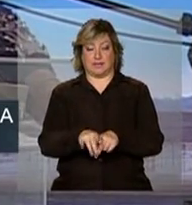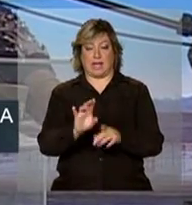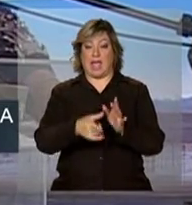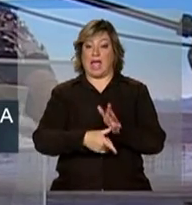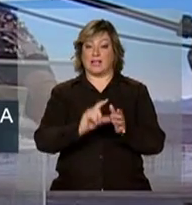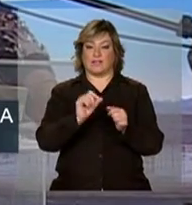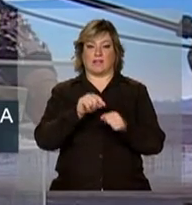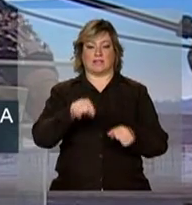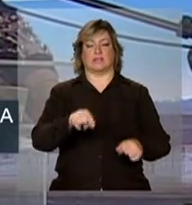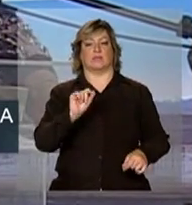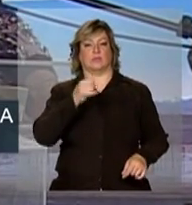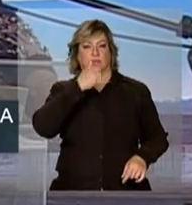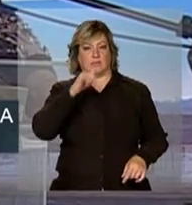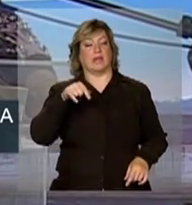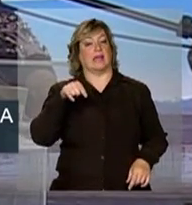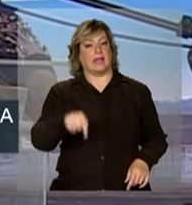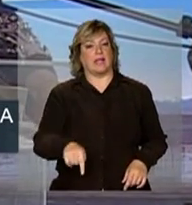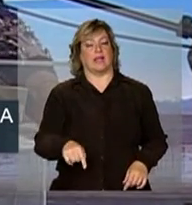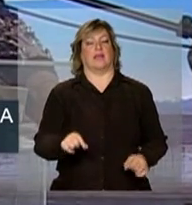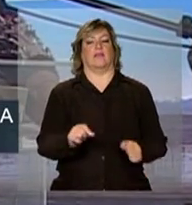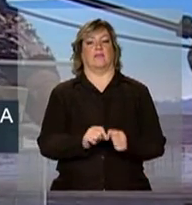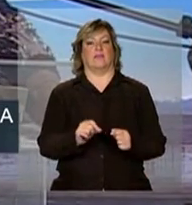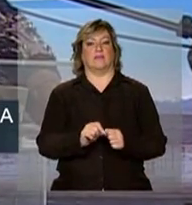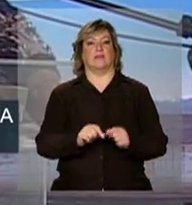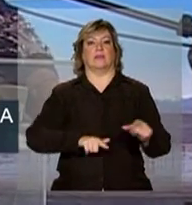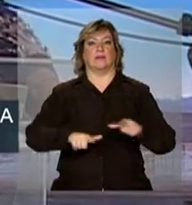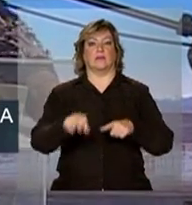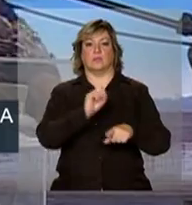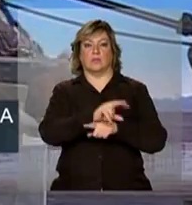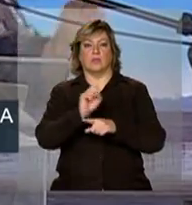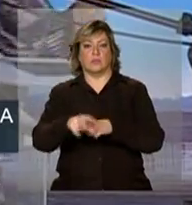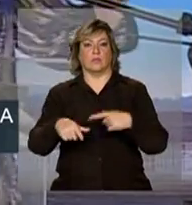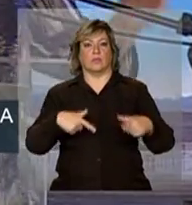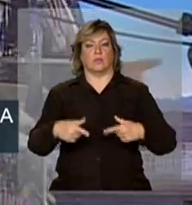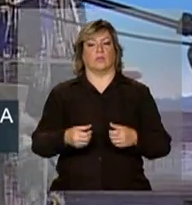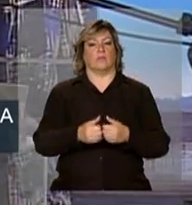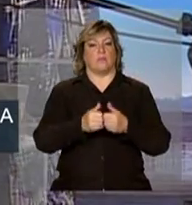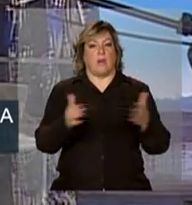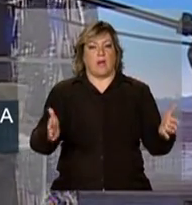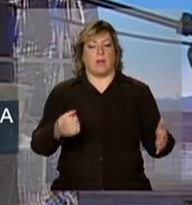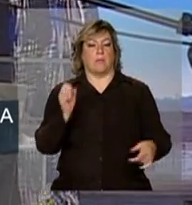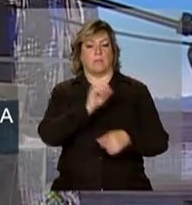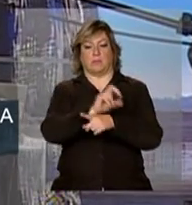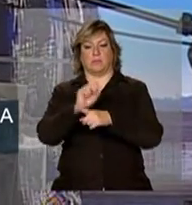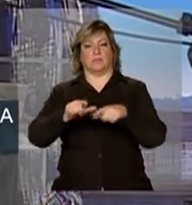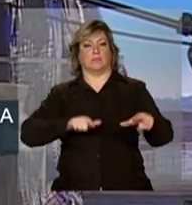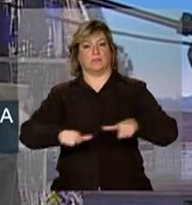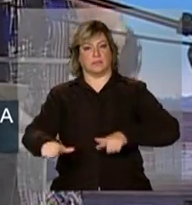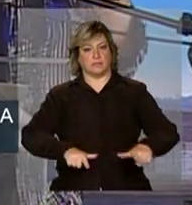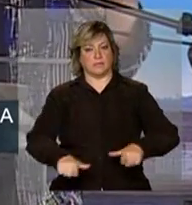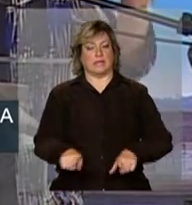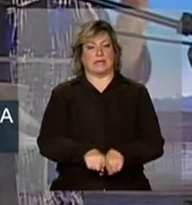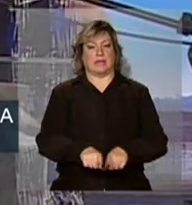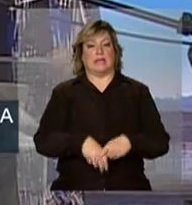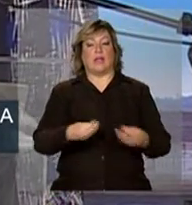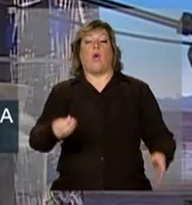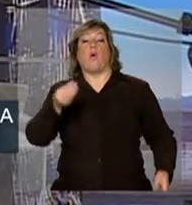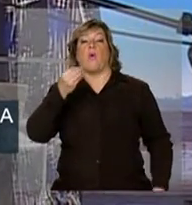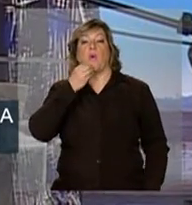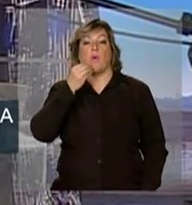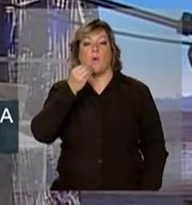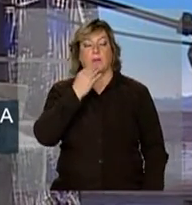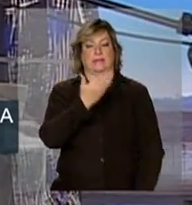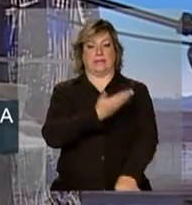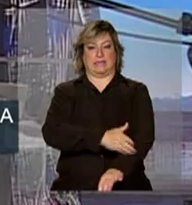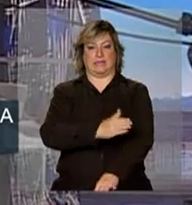energia, ela produziu empregos. Ela produziu empregos, ela produziu oportunidades